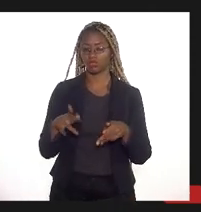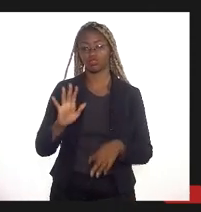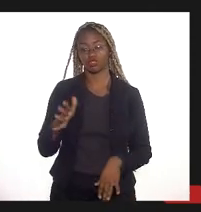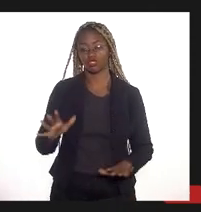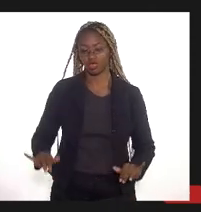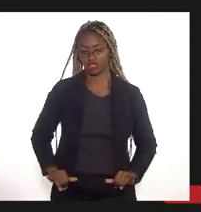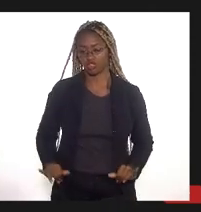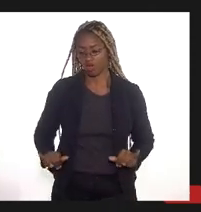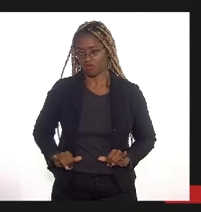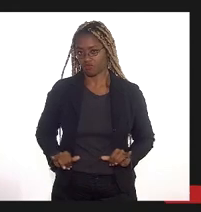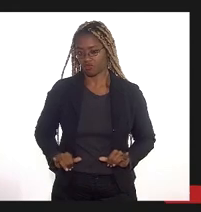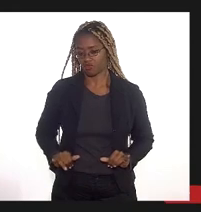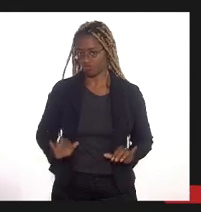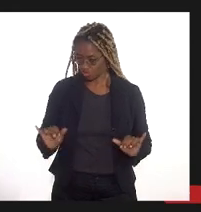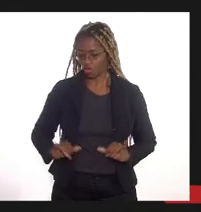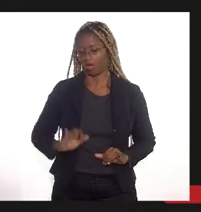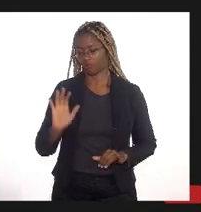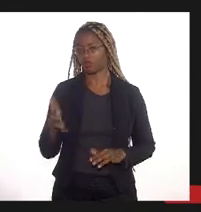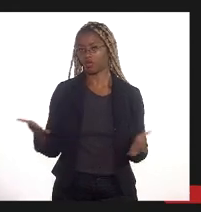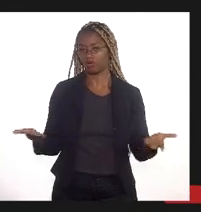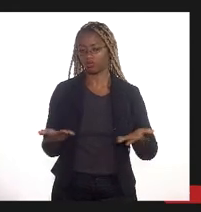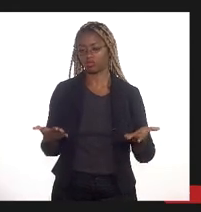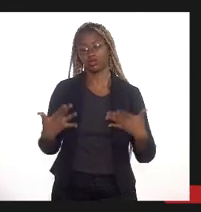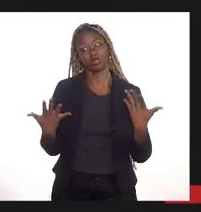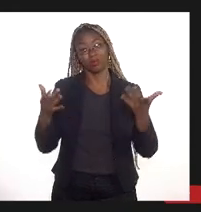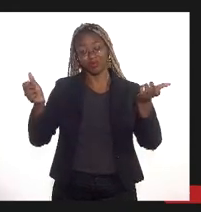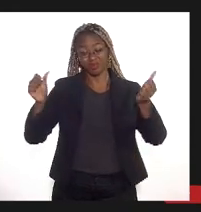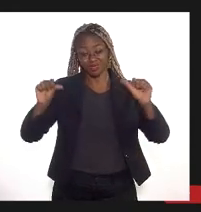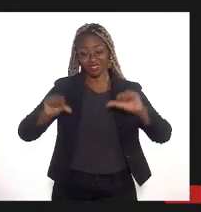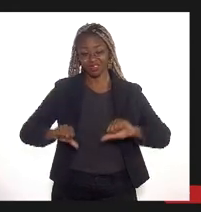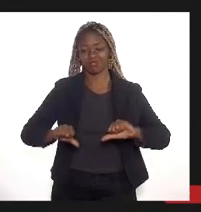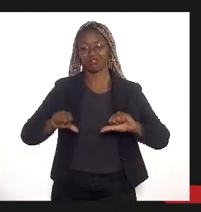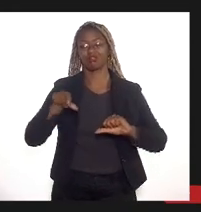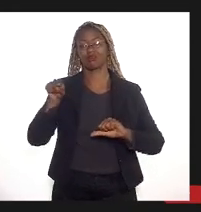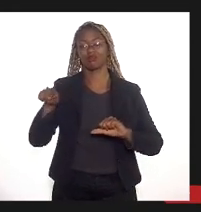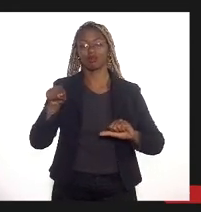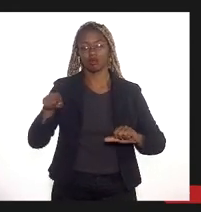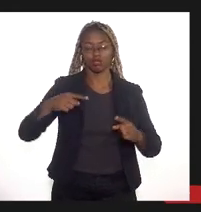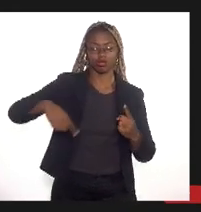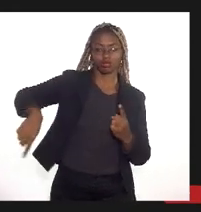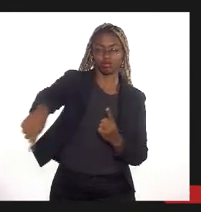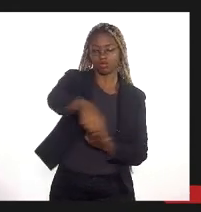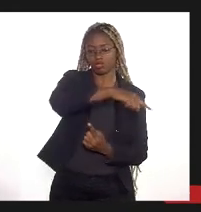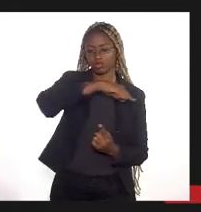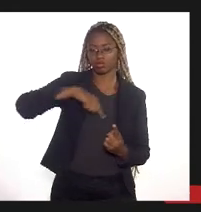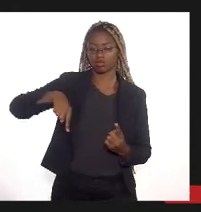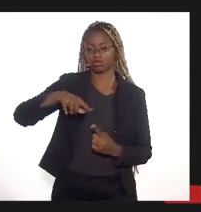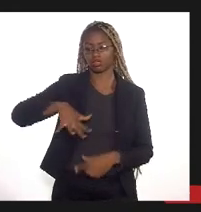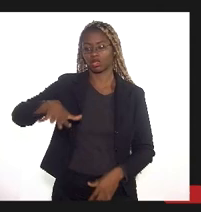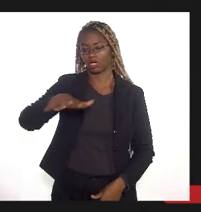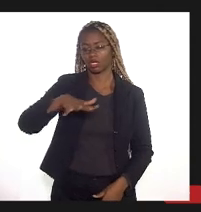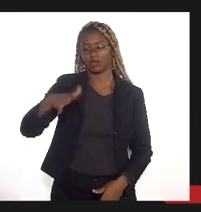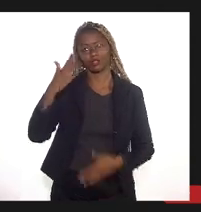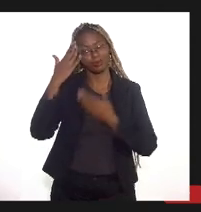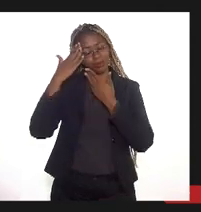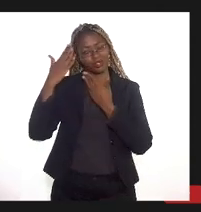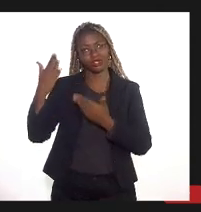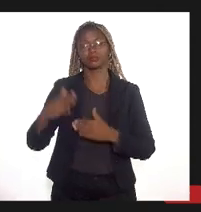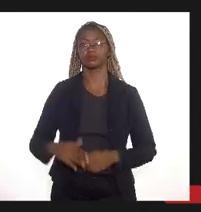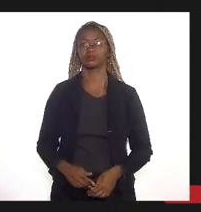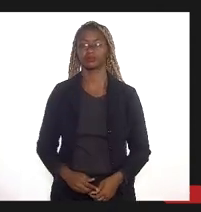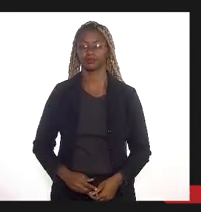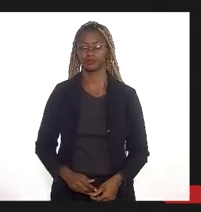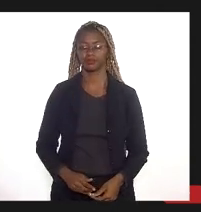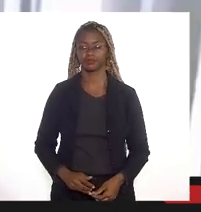sofre com alagamento então quer dizer vai piorar a questão do entorno daquela área ali é isso obrigado deputado